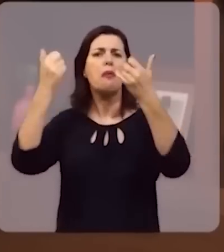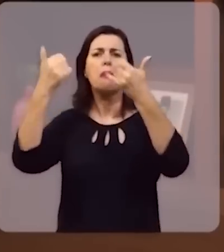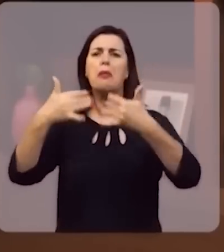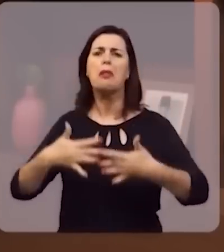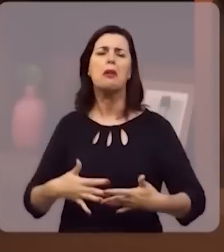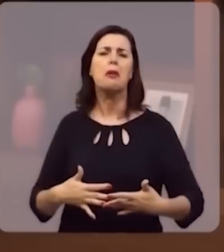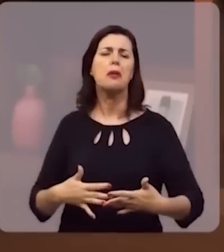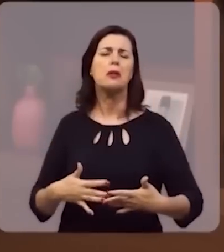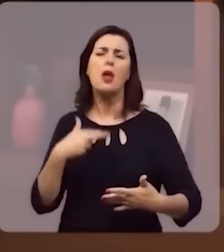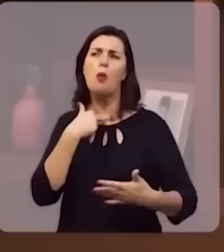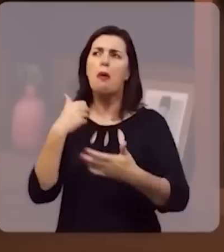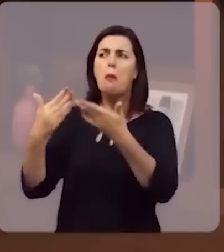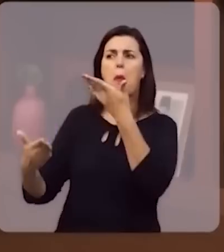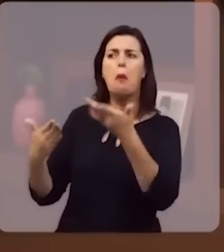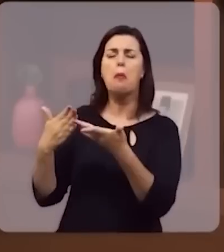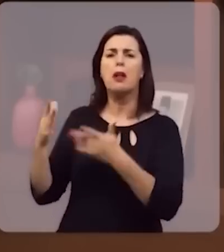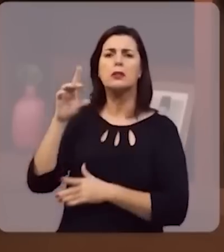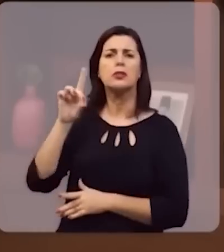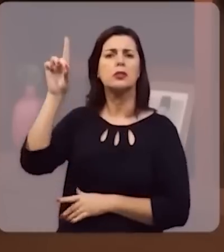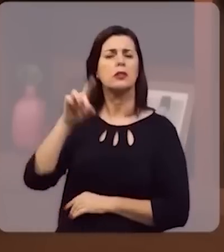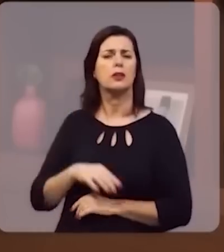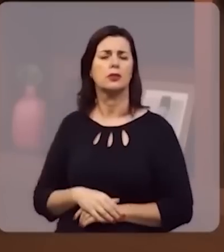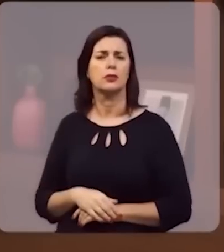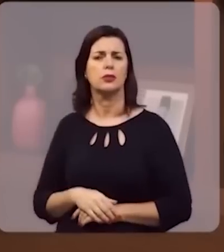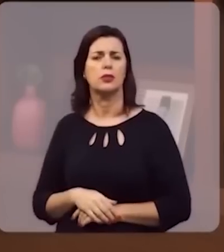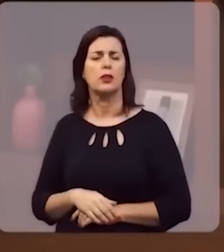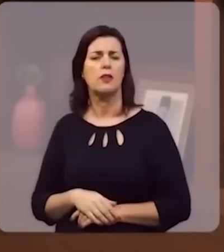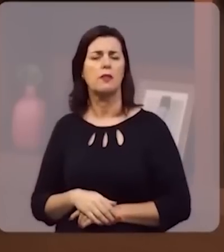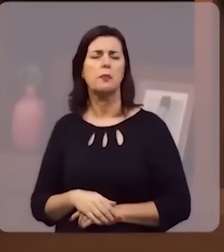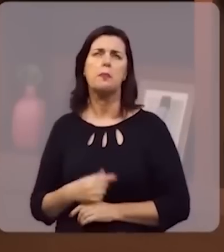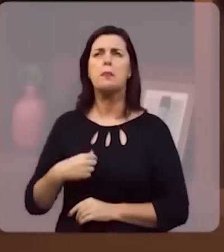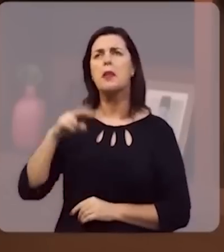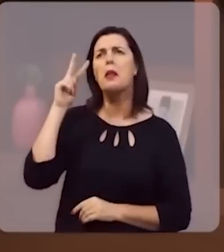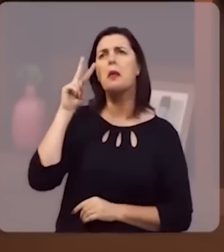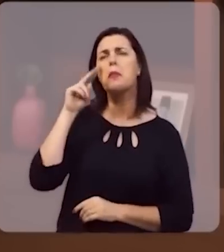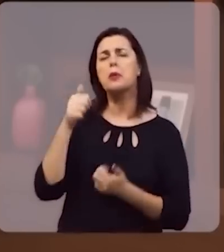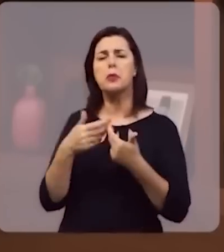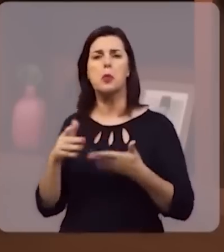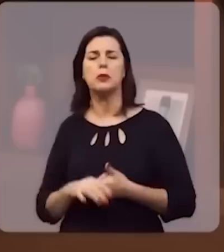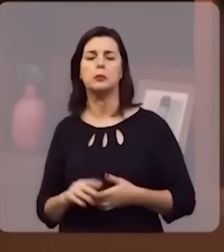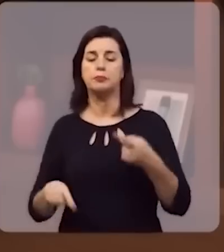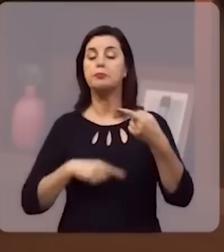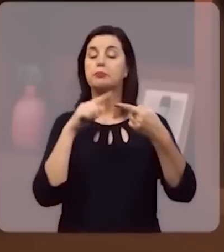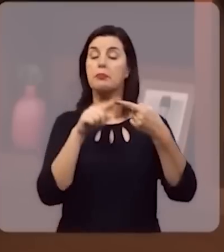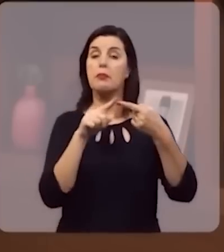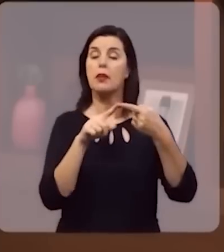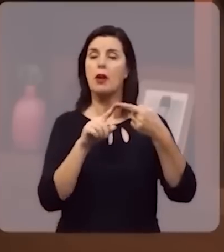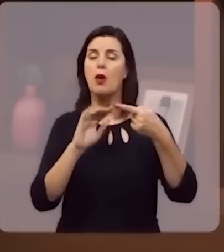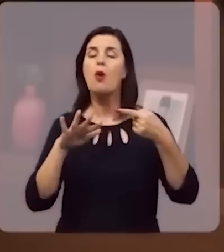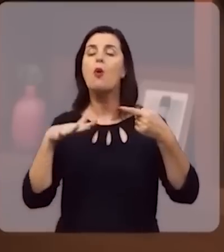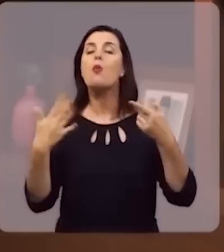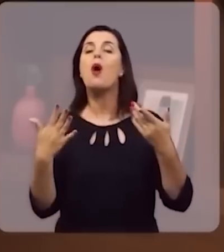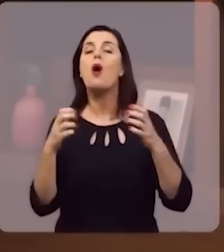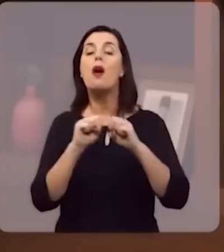ou a incomparabilidade de Deus, fazendo alguns paralelos. Primeiro, qual